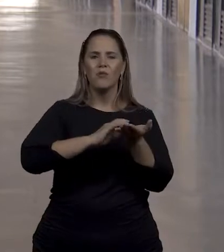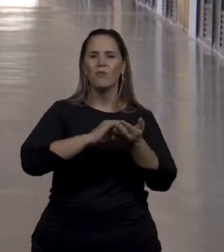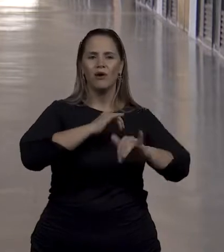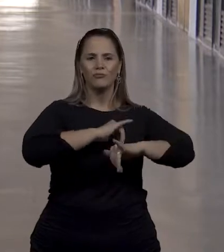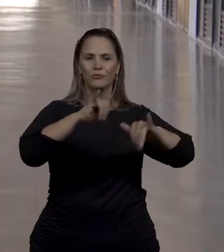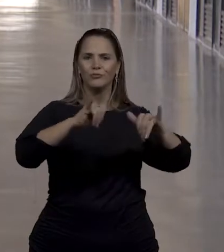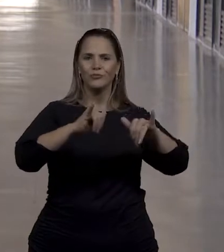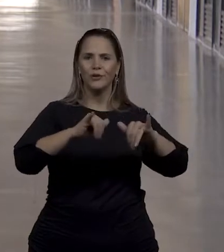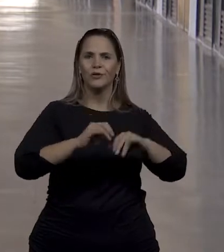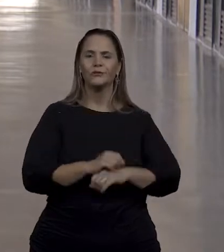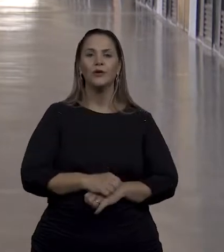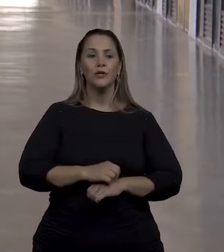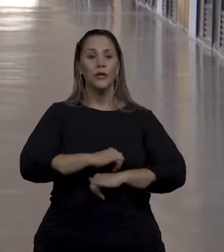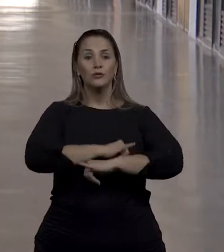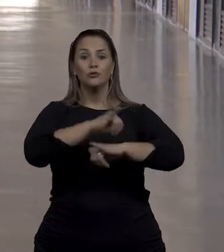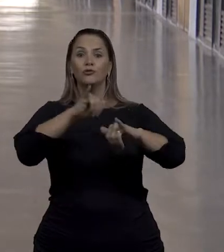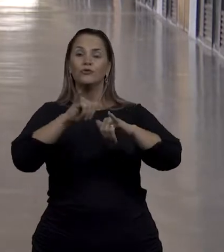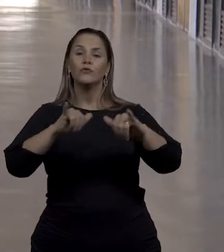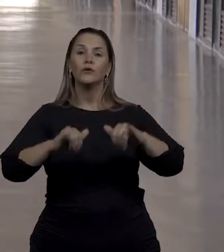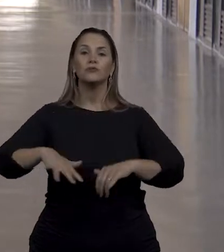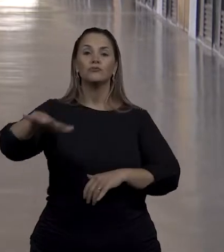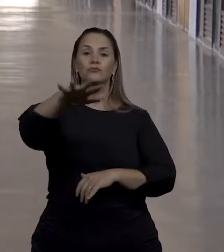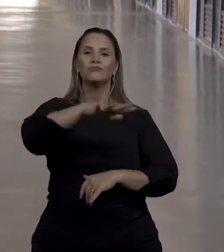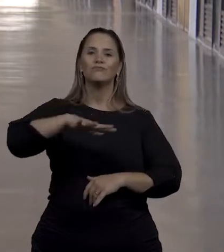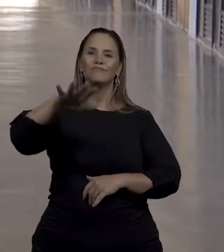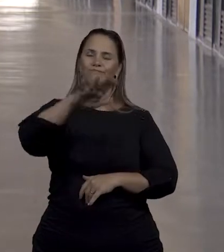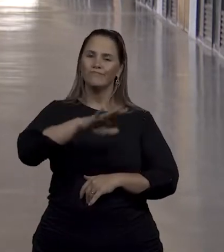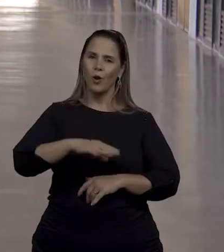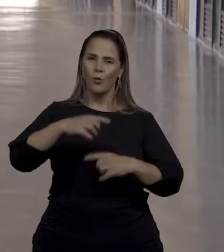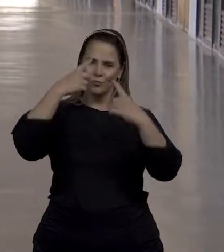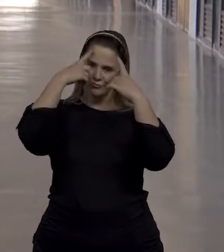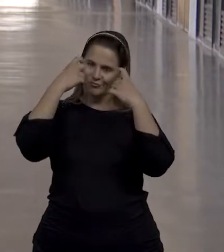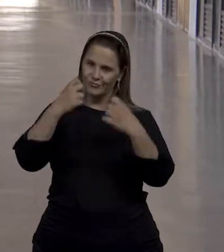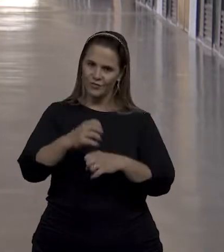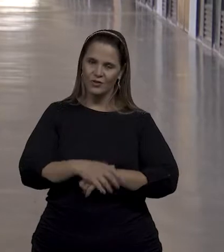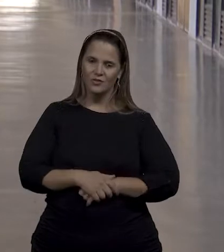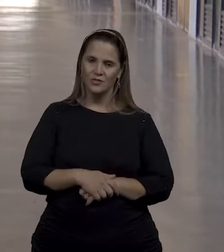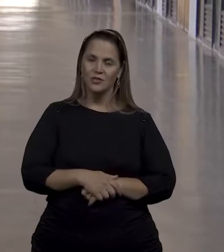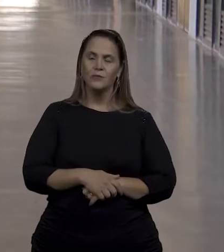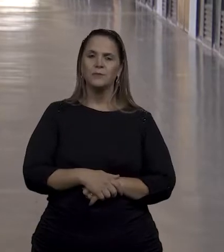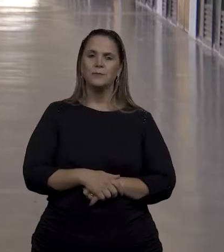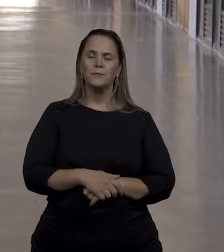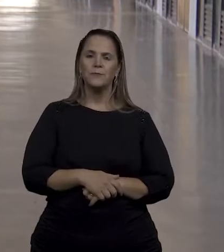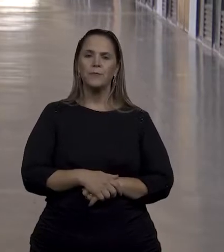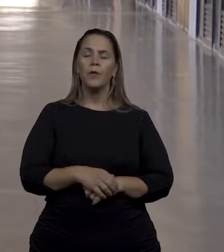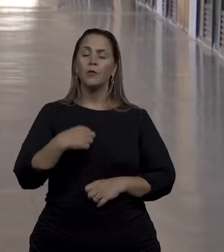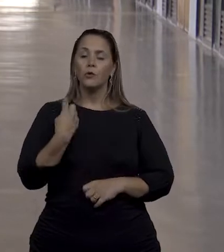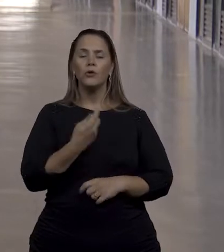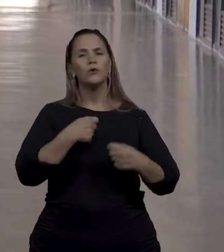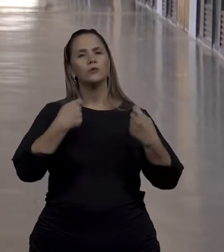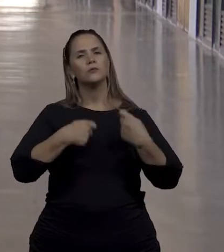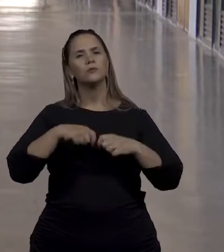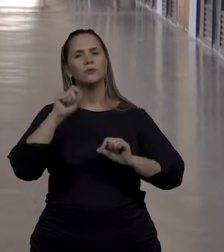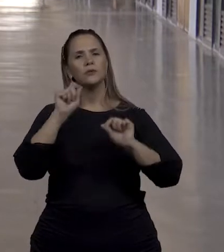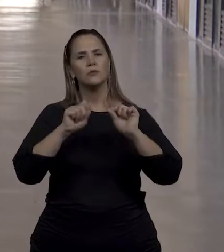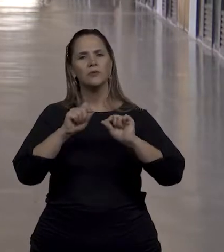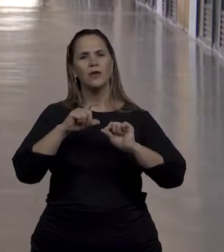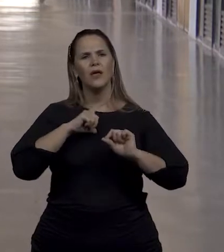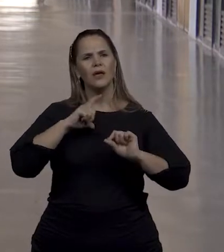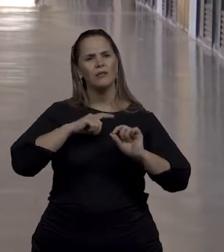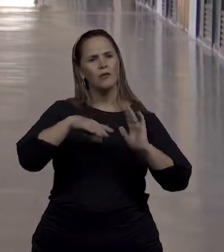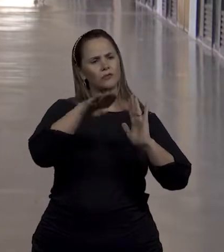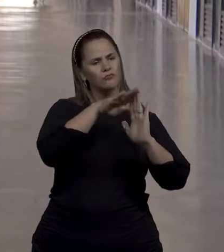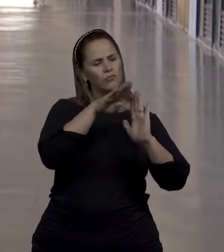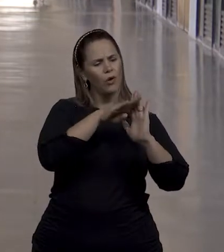campanhas publicitárias do governo, muitas vezes também de orientação, não contam com esses recursos. Então, a gente precisa ter